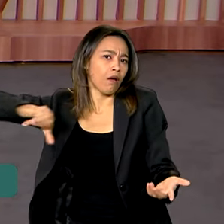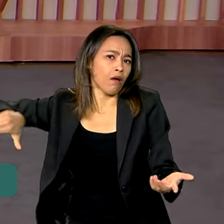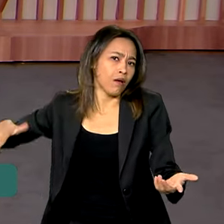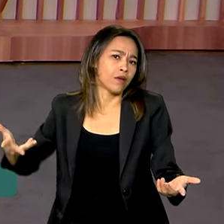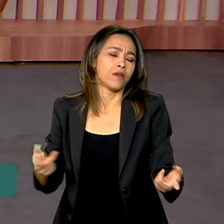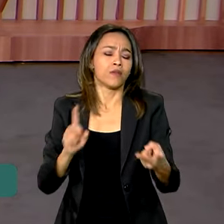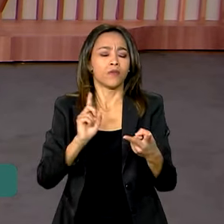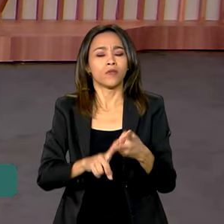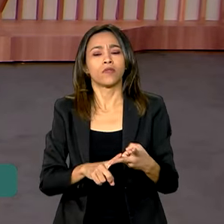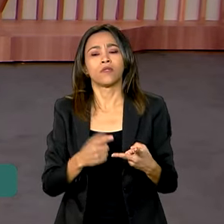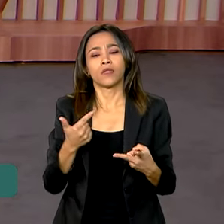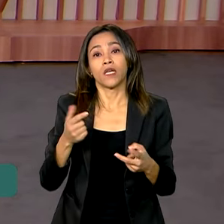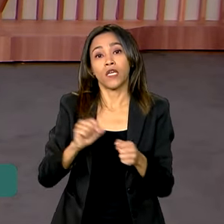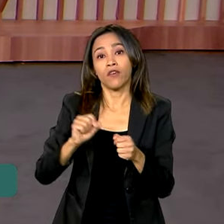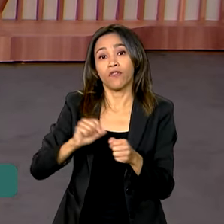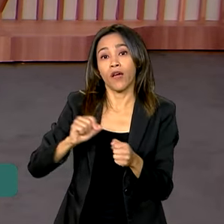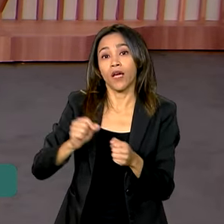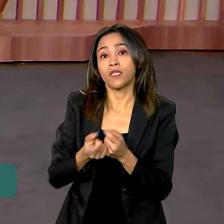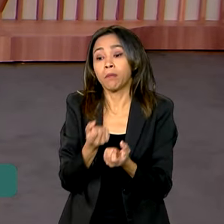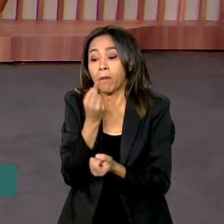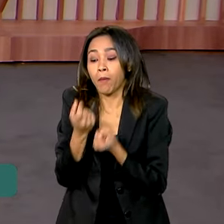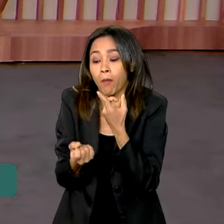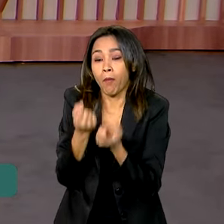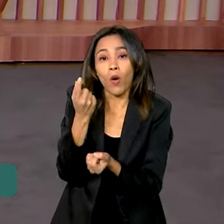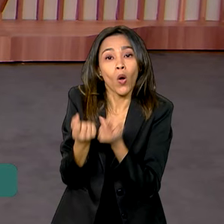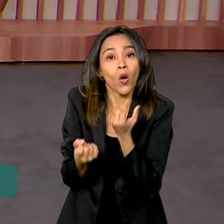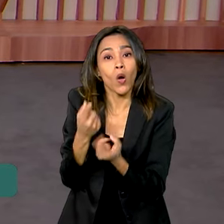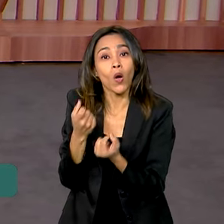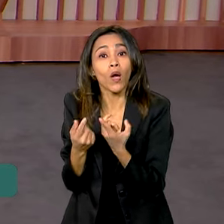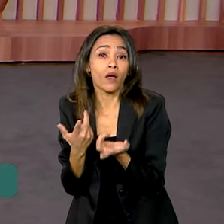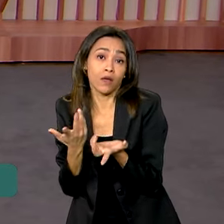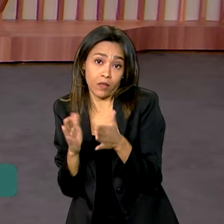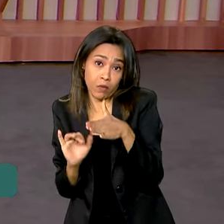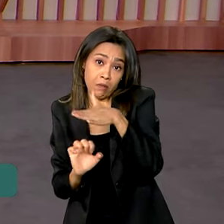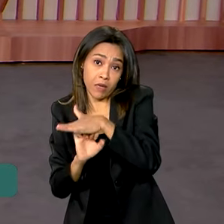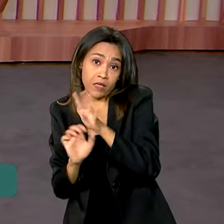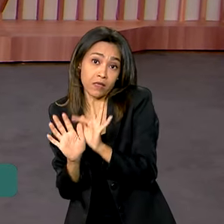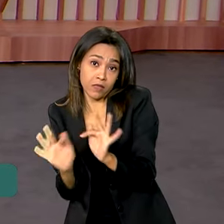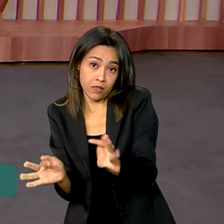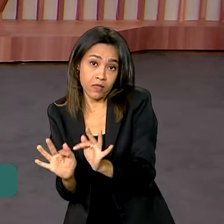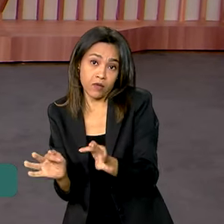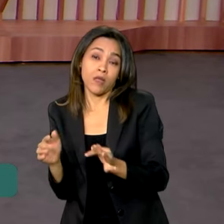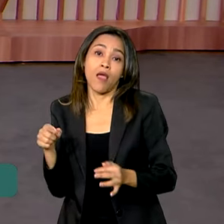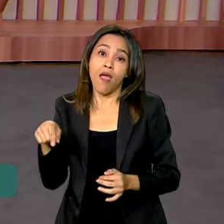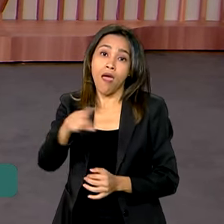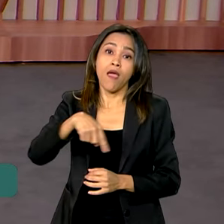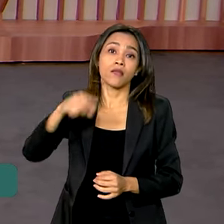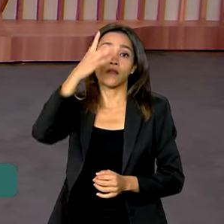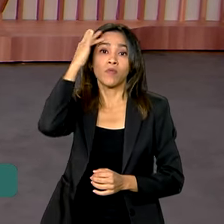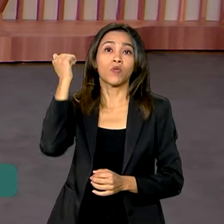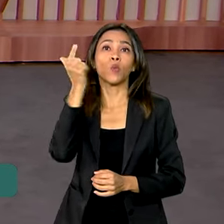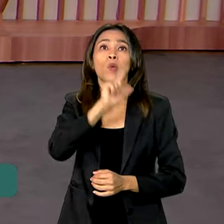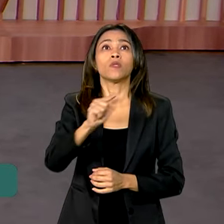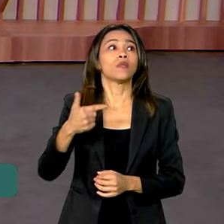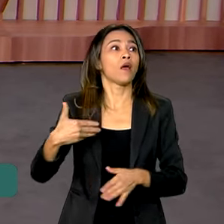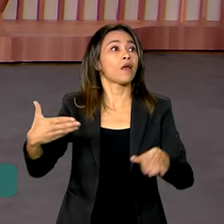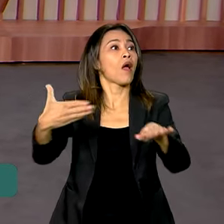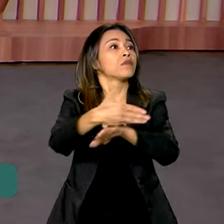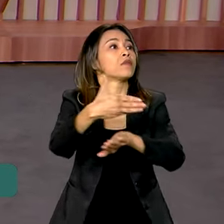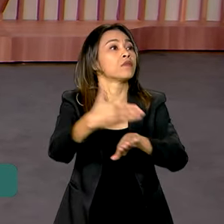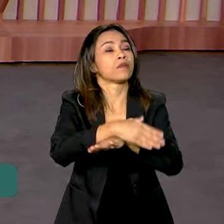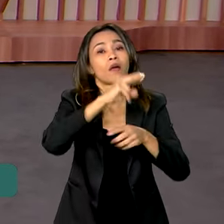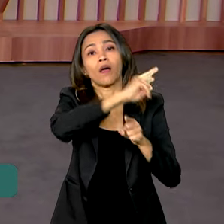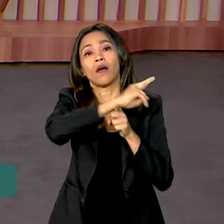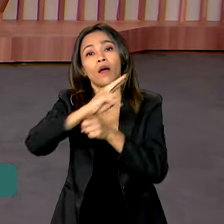bolo, quem está ali na pipoca, de repente tem um pequeno negócio. O ministro disse que essas pessoas acabam não tendo crédito, é difícil os bancos